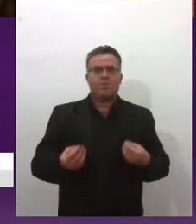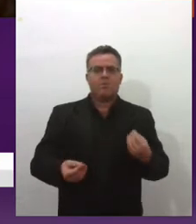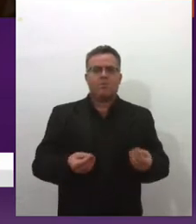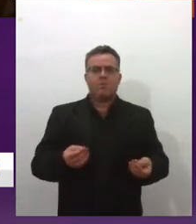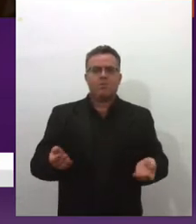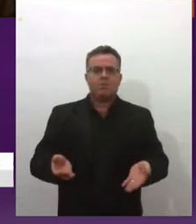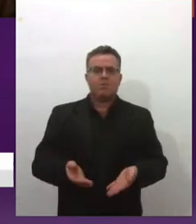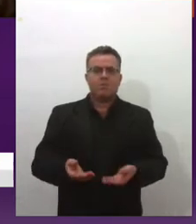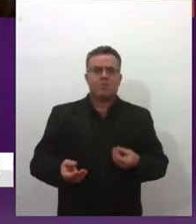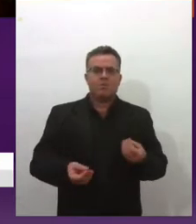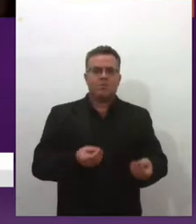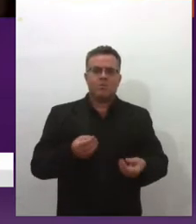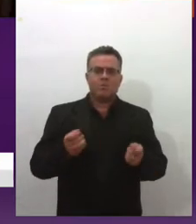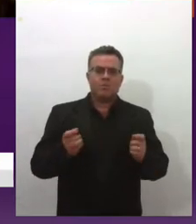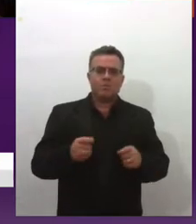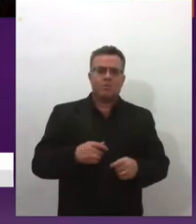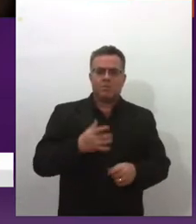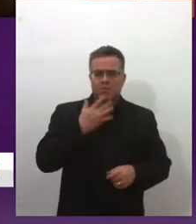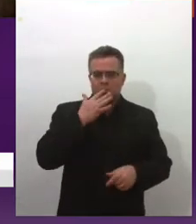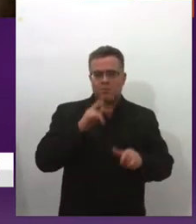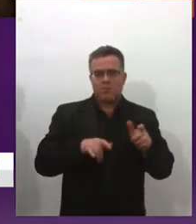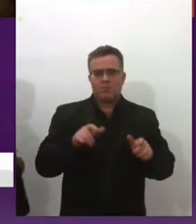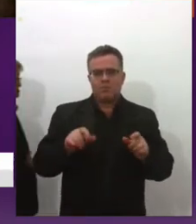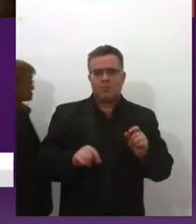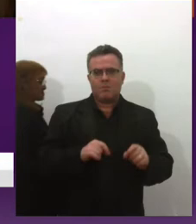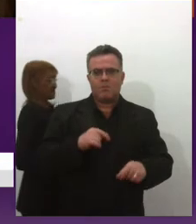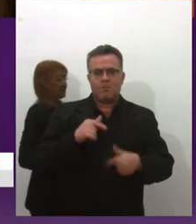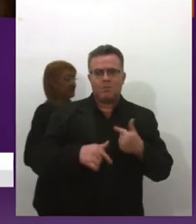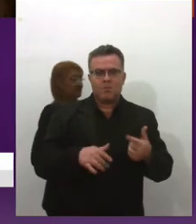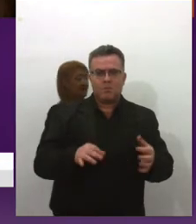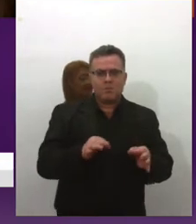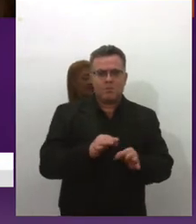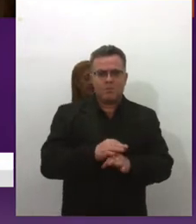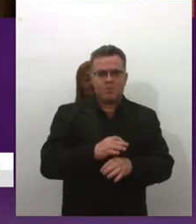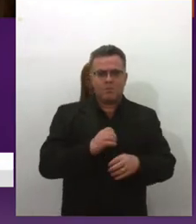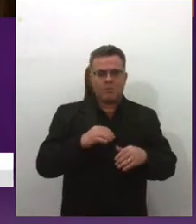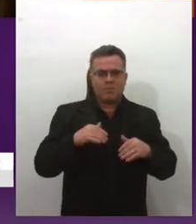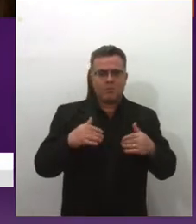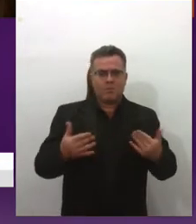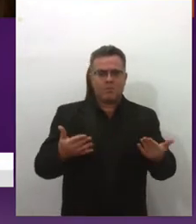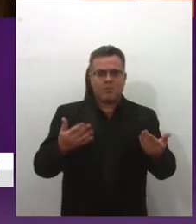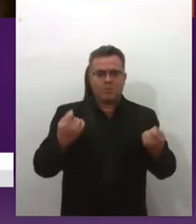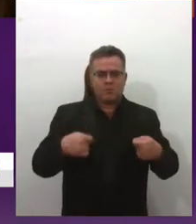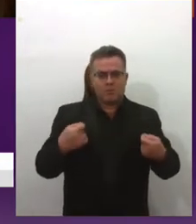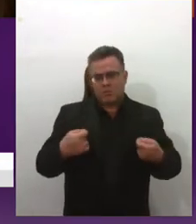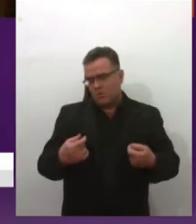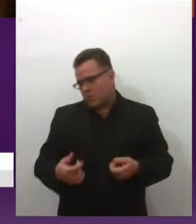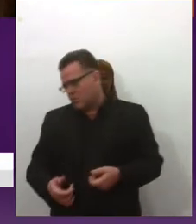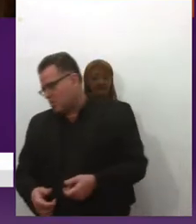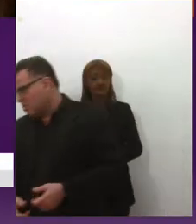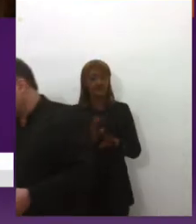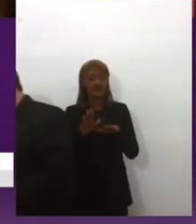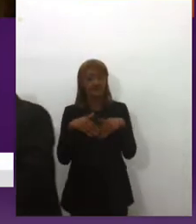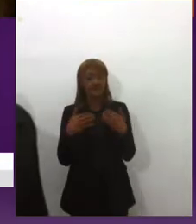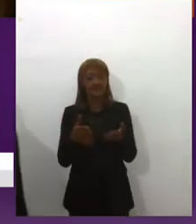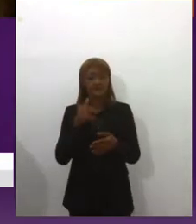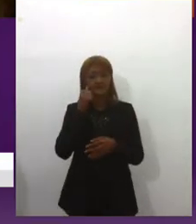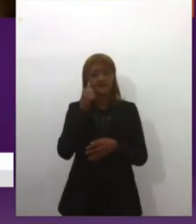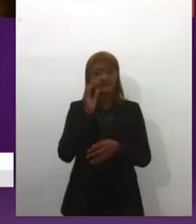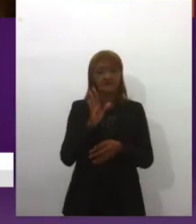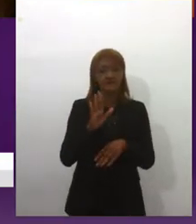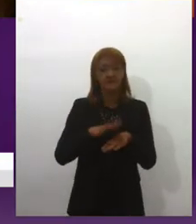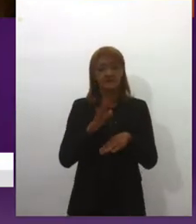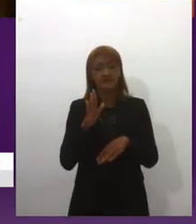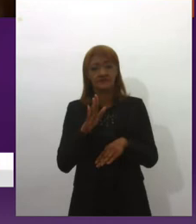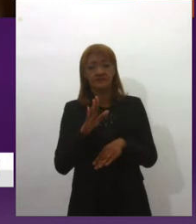Instituto, eles sabem que eu acordo essas mulheres, a naturalidade delas, quem orienta elas, se elas estão em cargo de chefia, quais são as mulheres mais reconhecidas